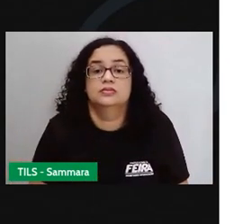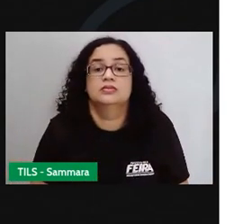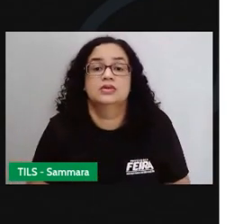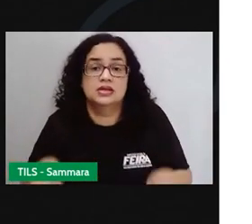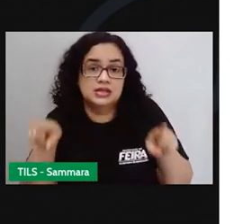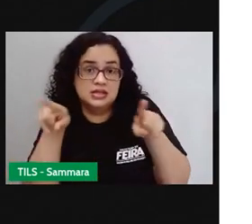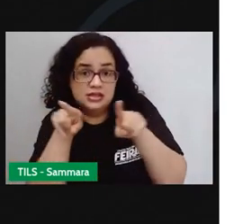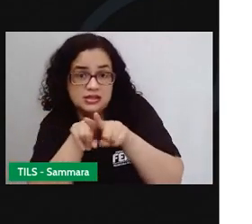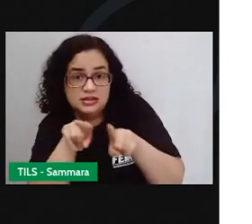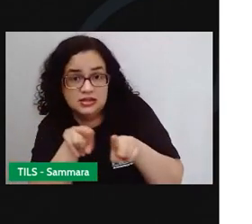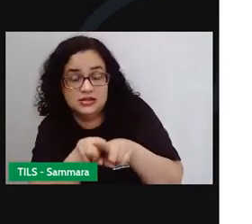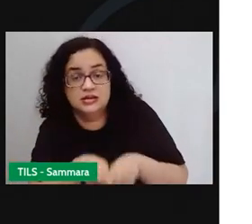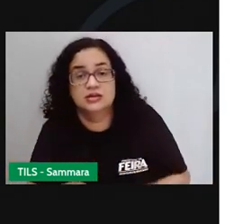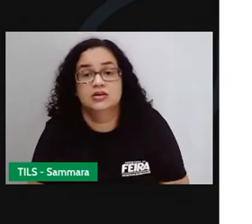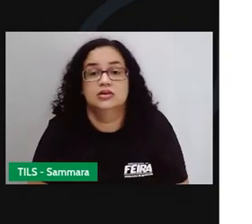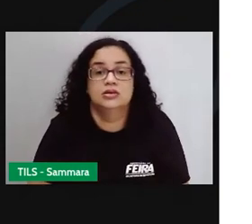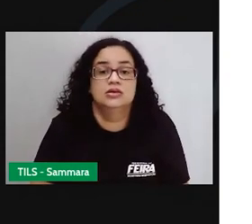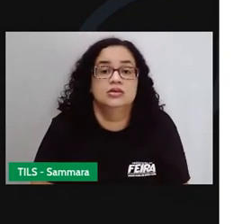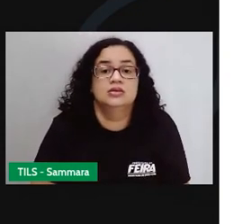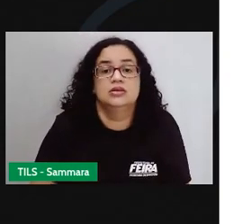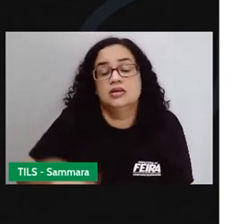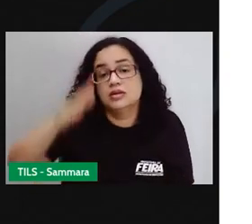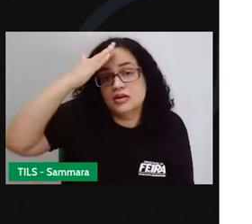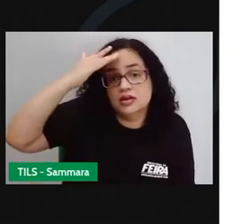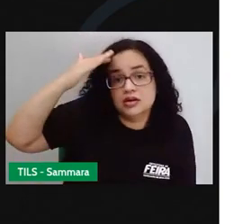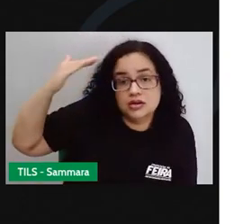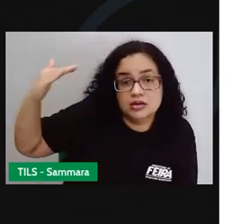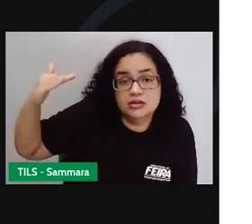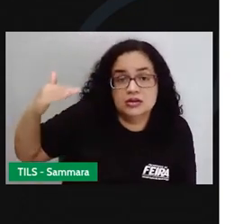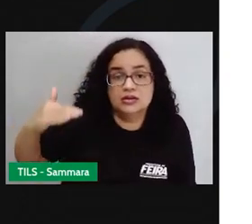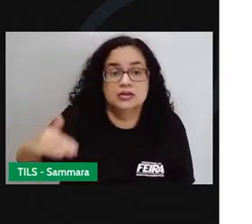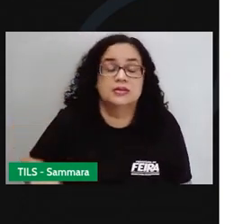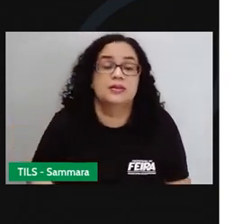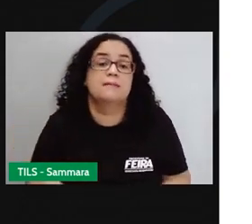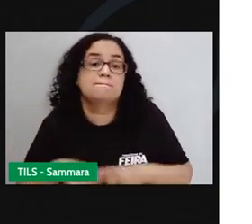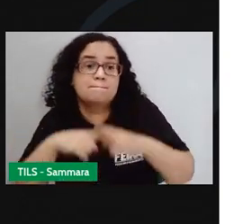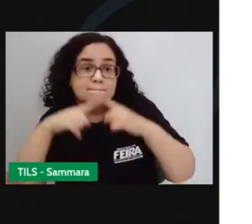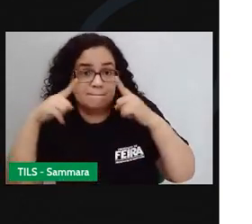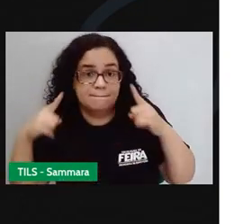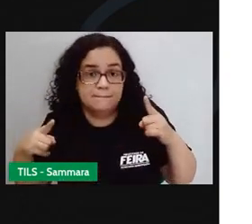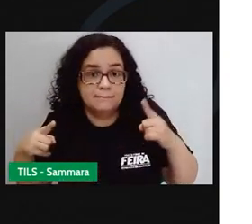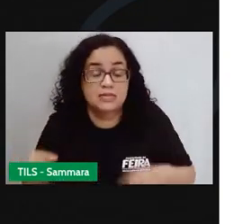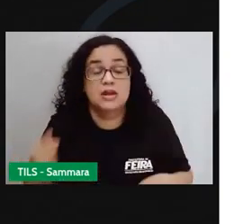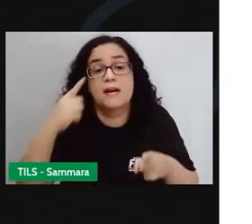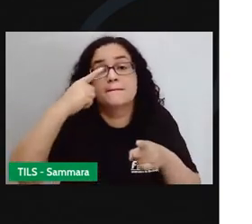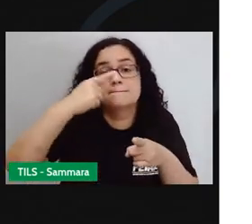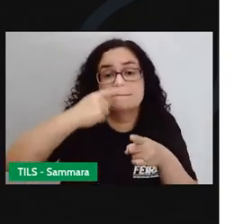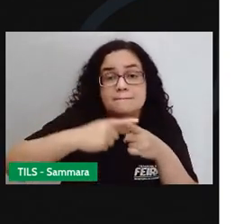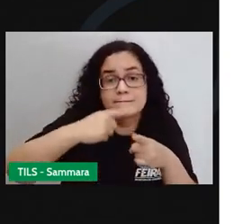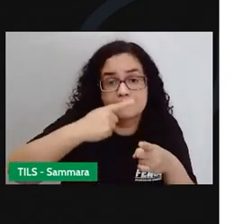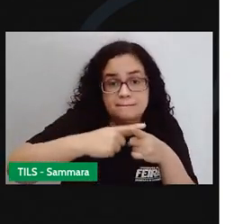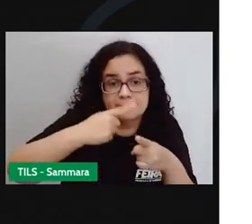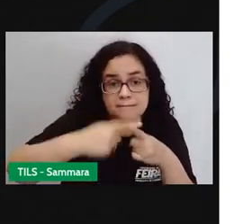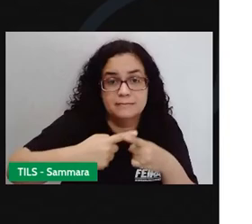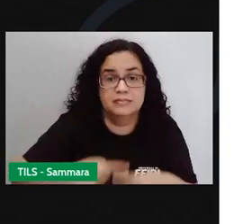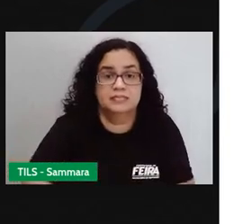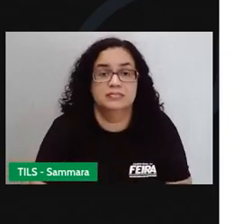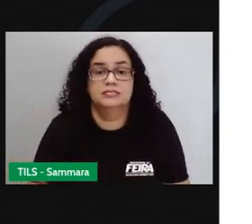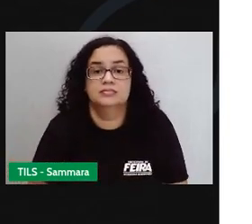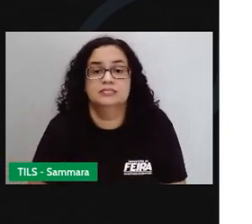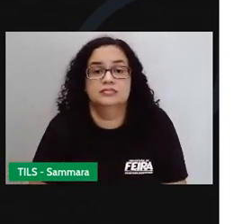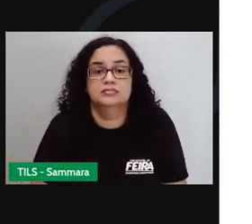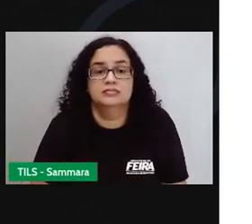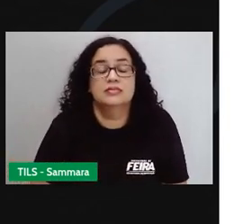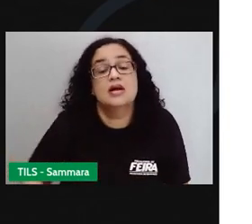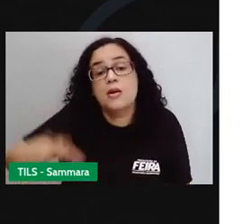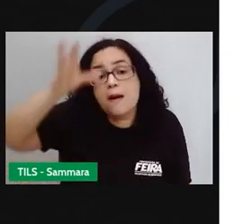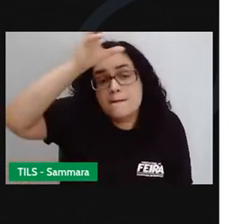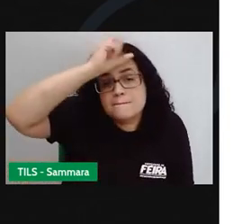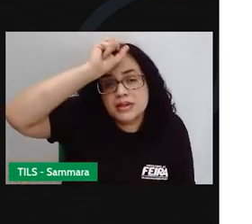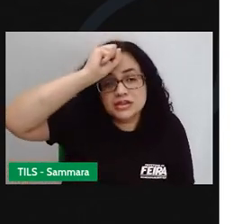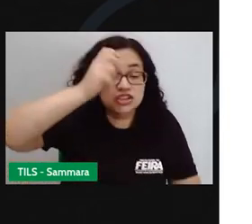aprende